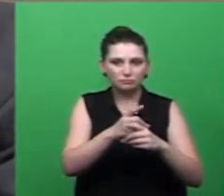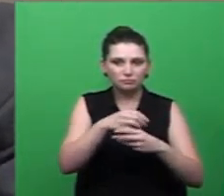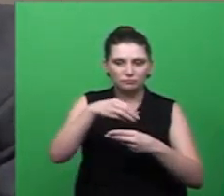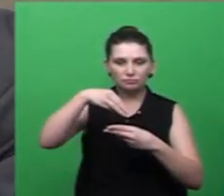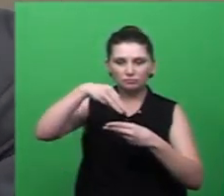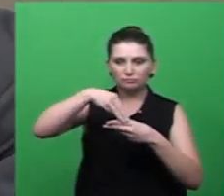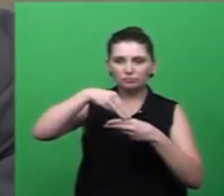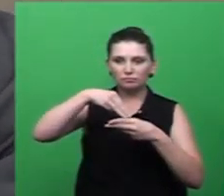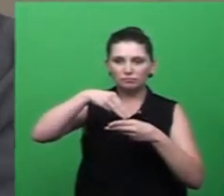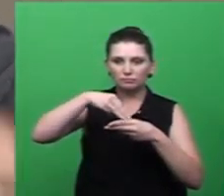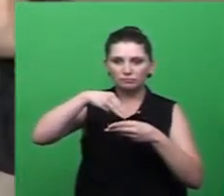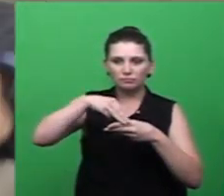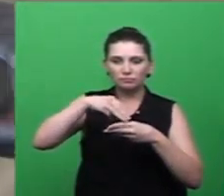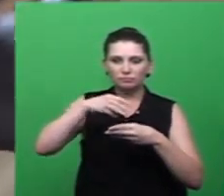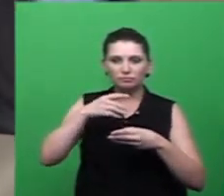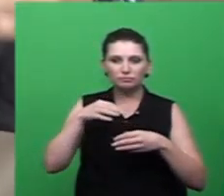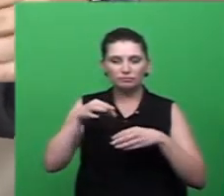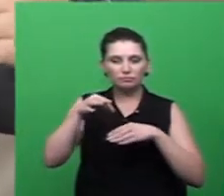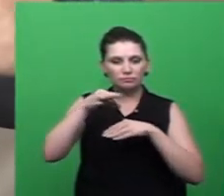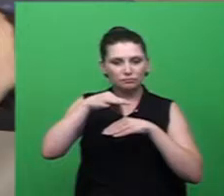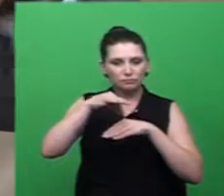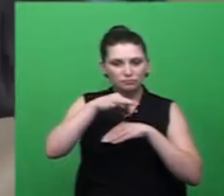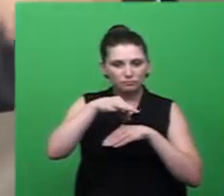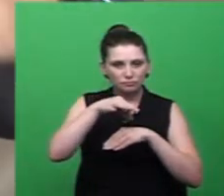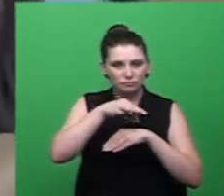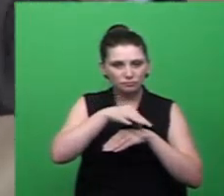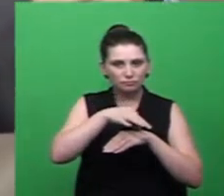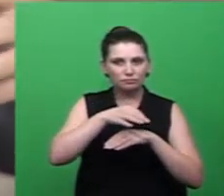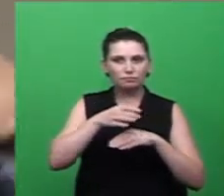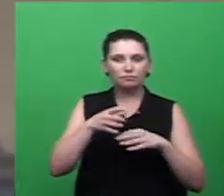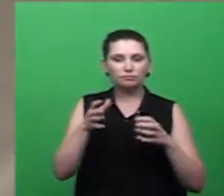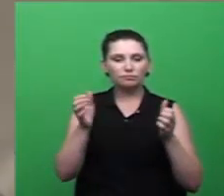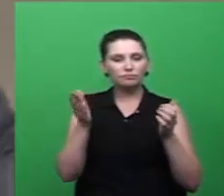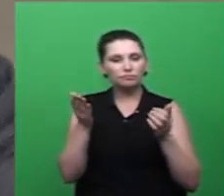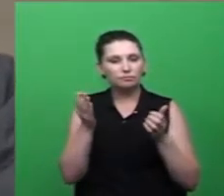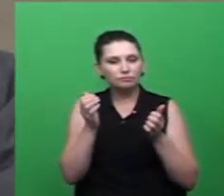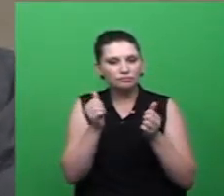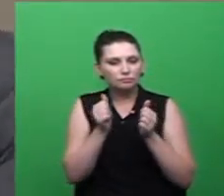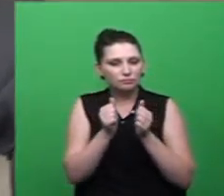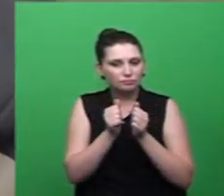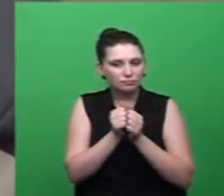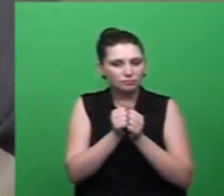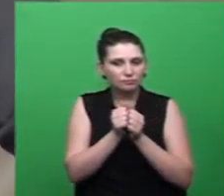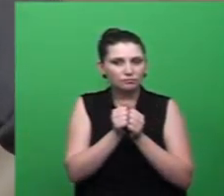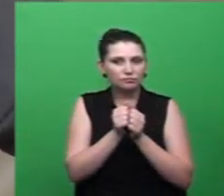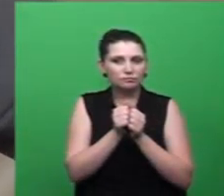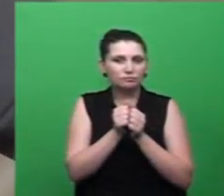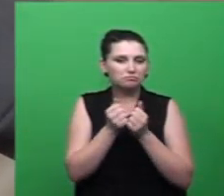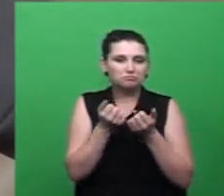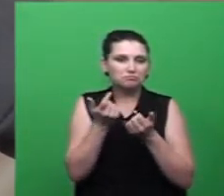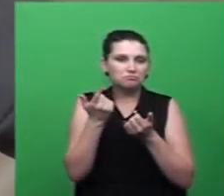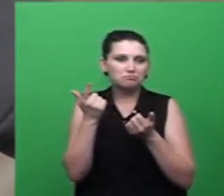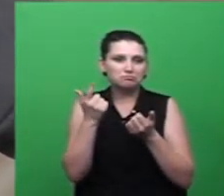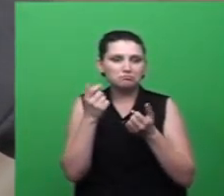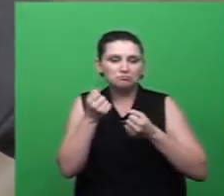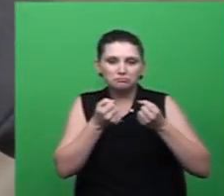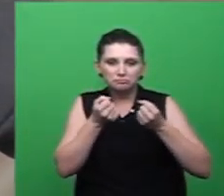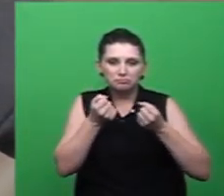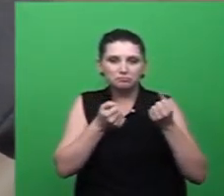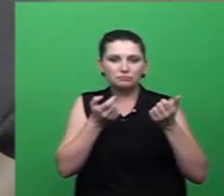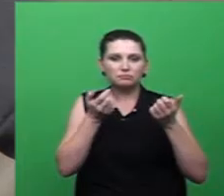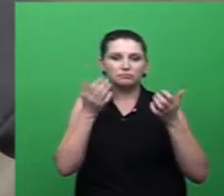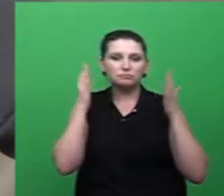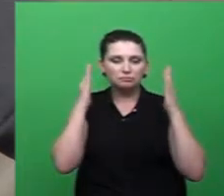basicamente. Ele vem de uma maneira até transpassada, ou vem carregado junto com alguém. Então, o nosso